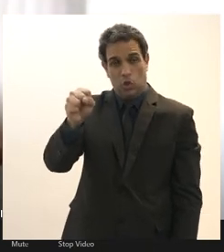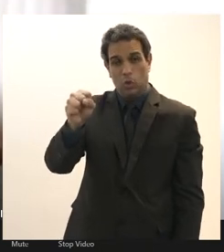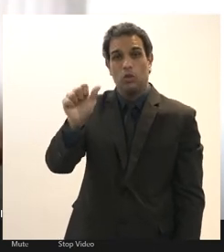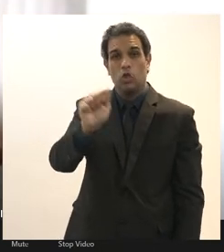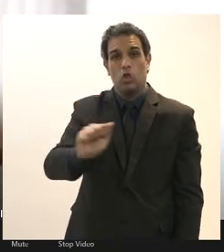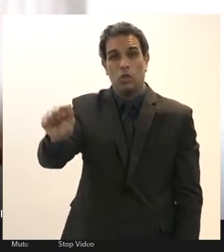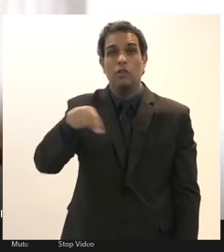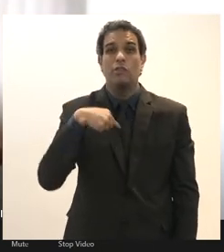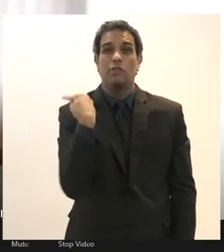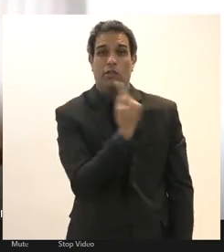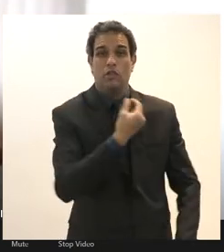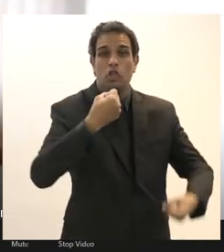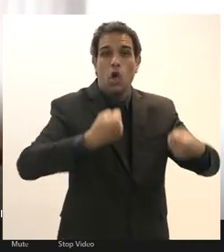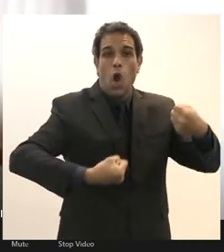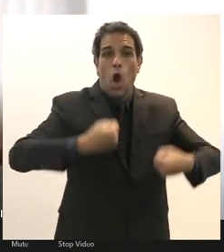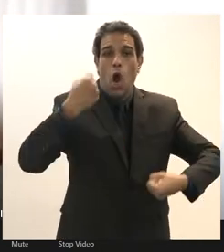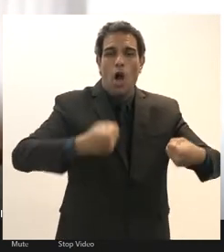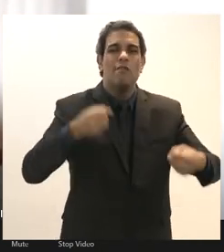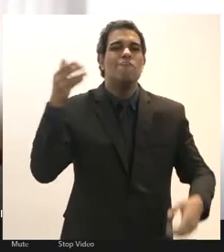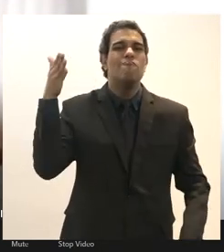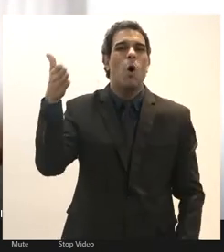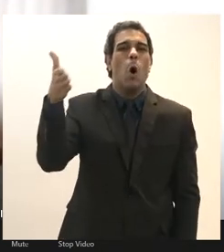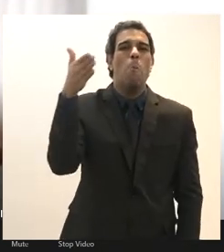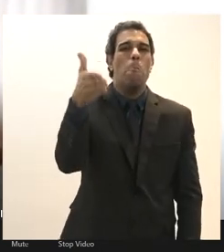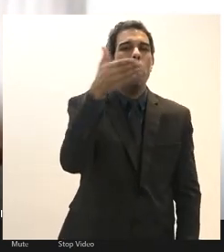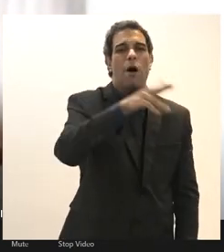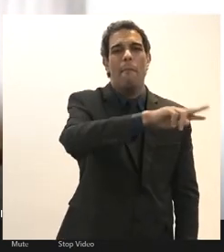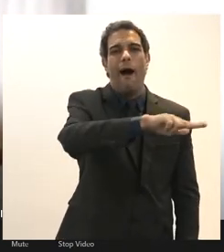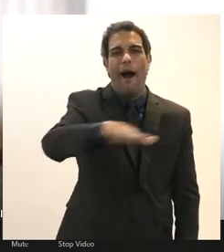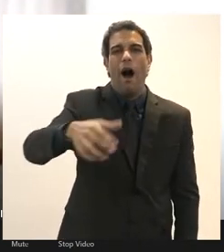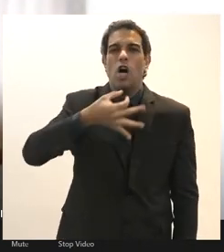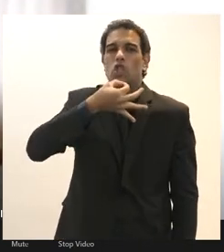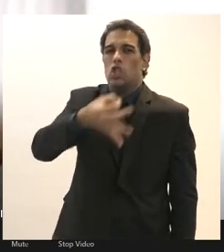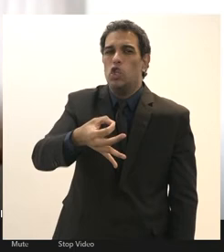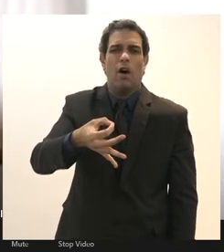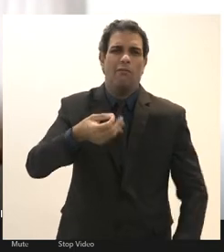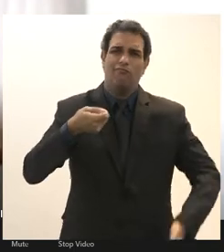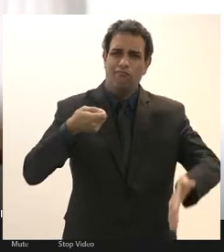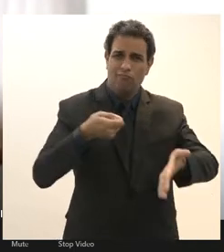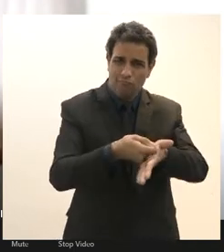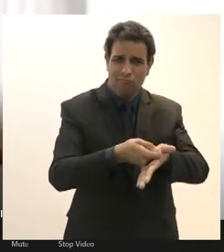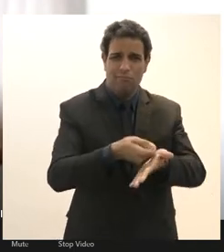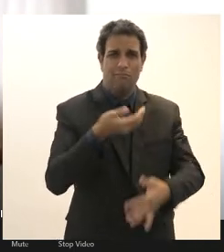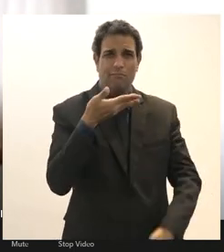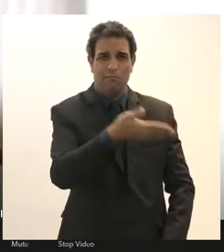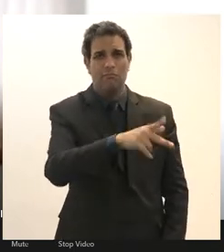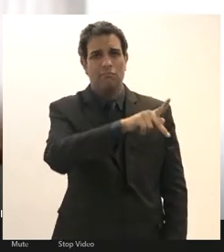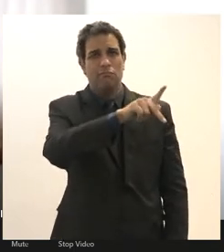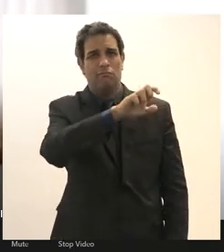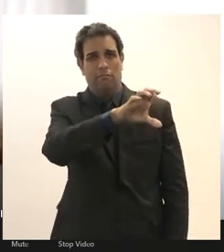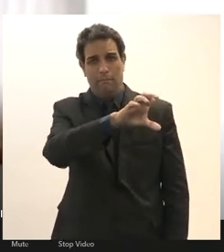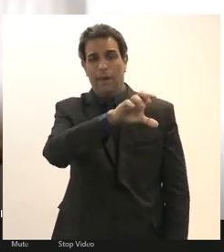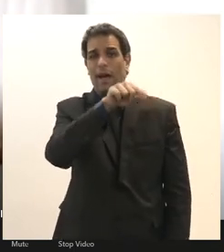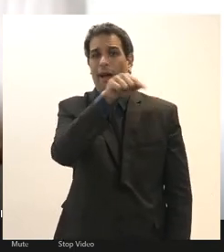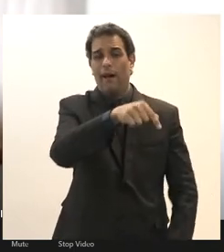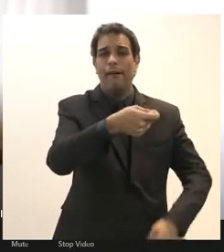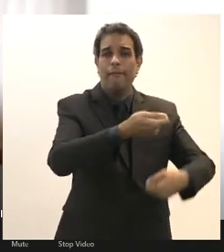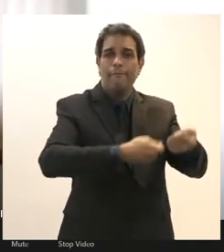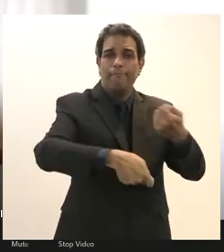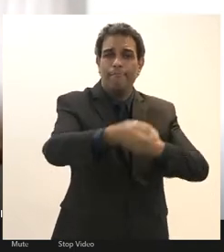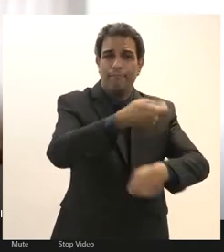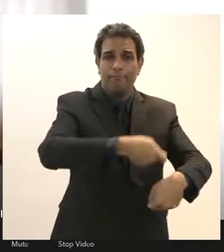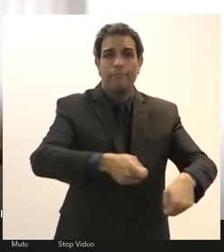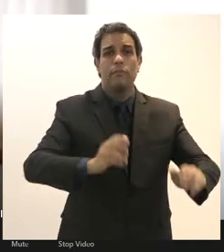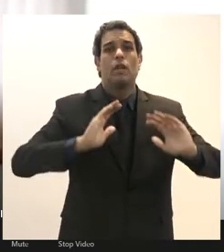carro de som correndo por vários bairros da cidade denunciando o projeto da reforma administrativa já vínhamos